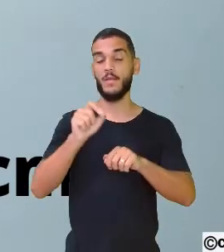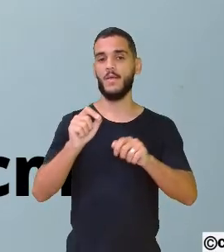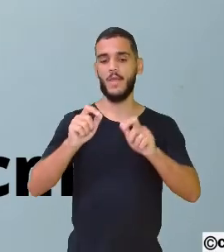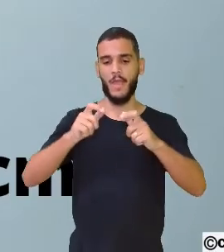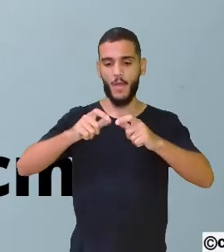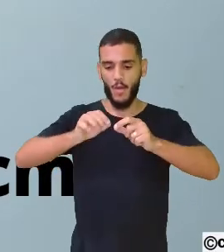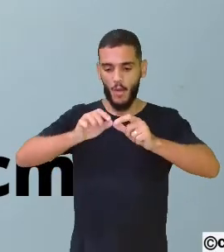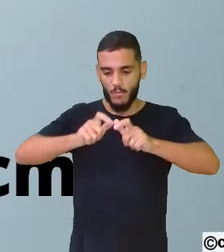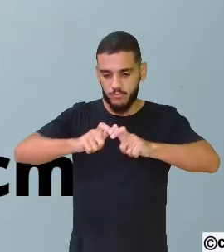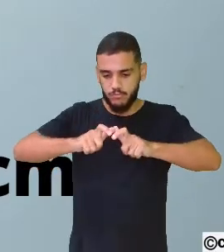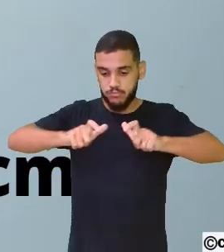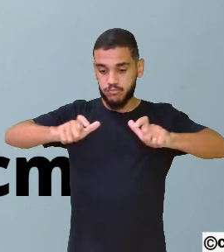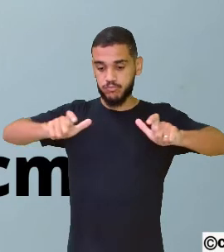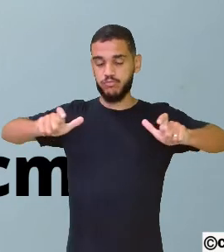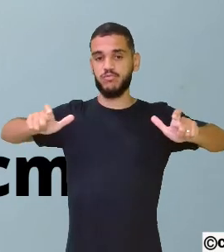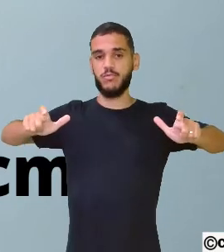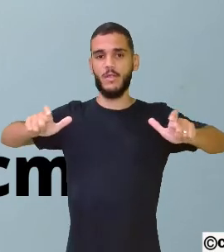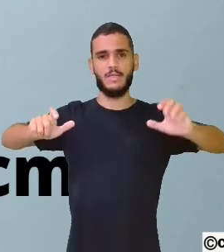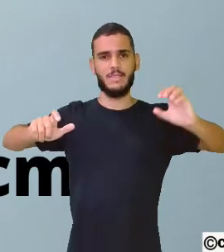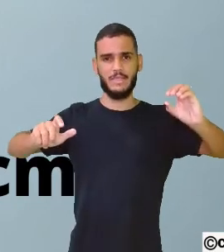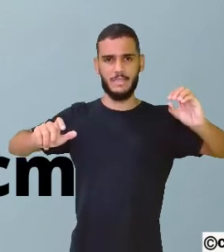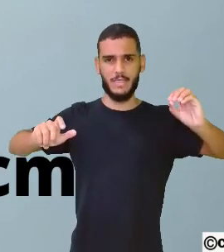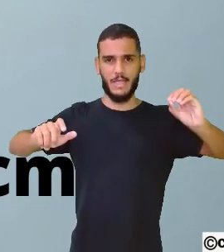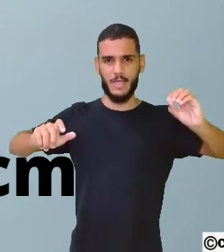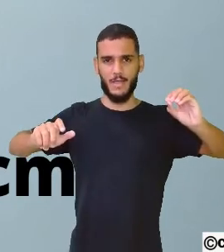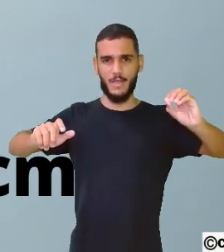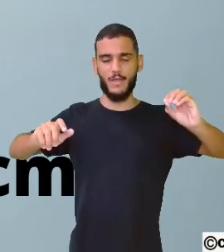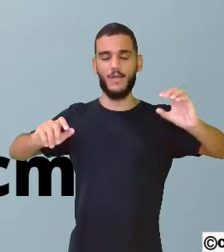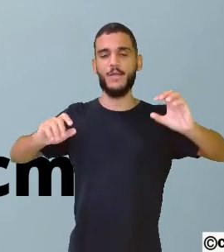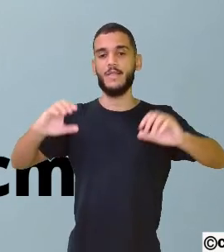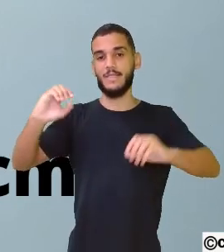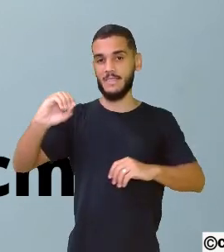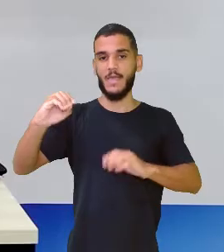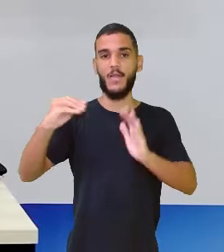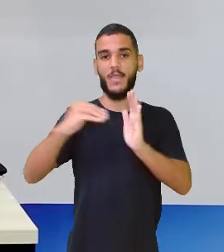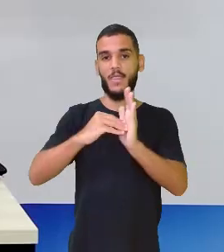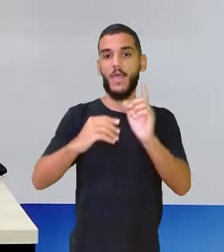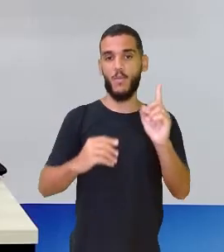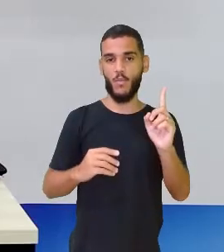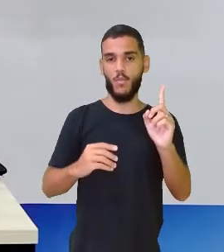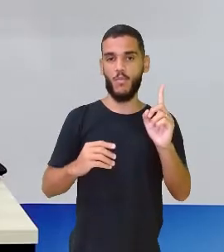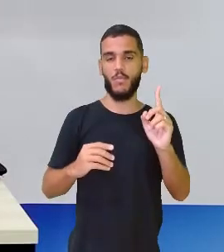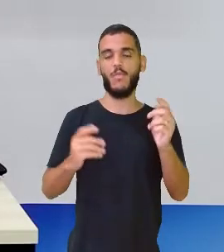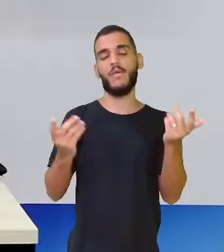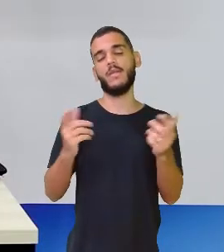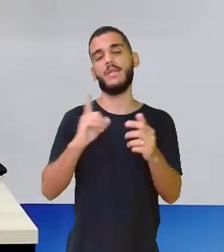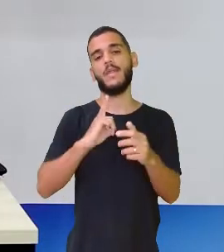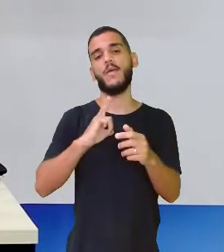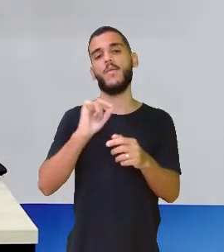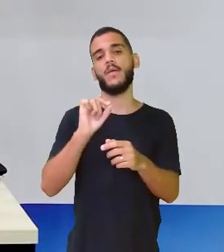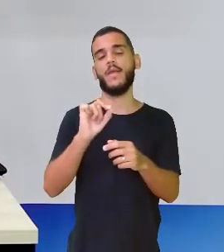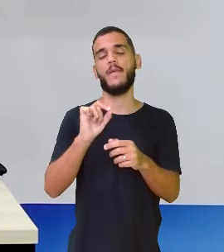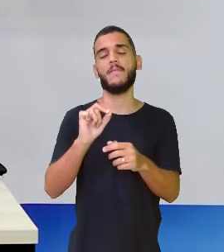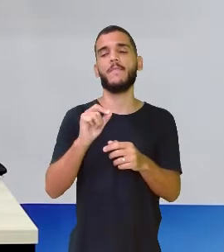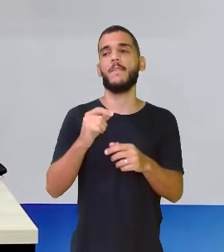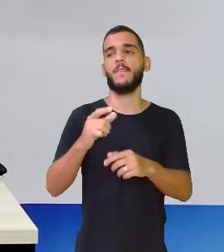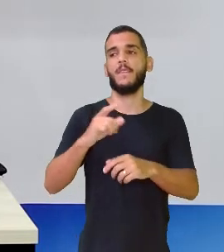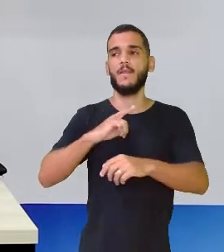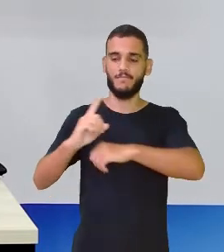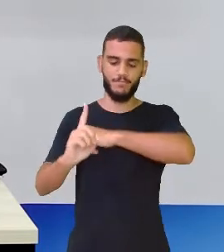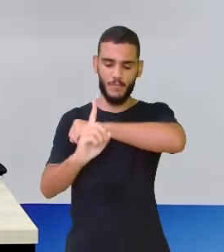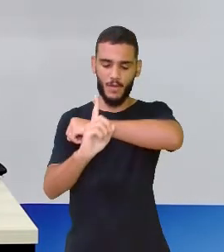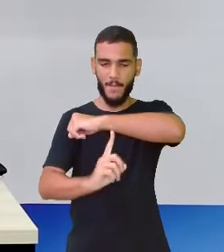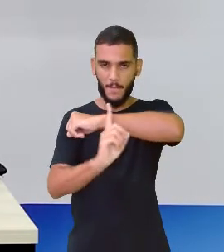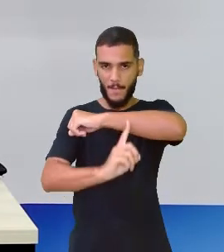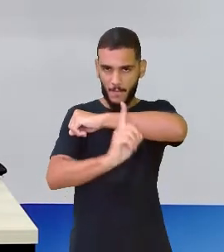De 0 a 1, eu tenho 10 divisões aí. Cada divisão dessa vale 0,1.